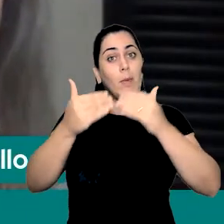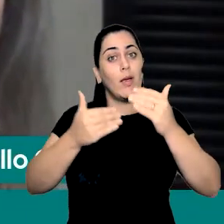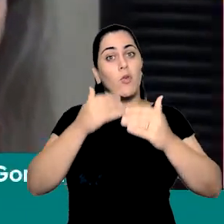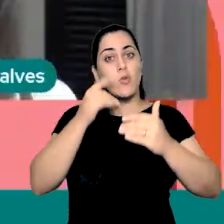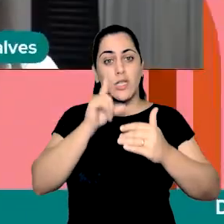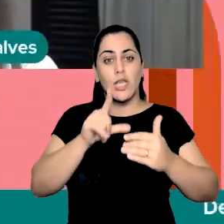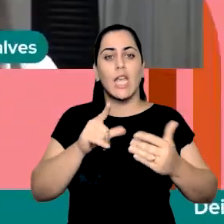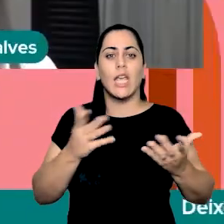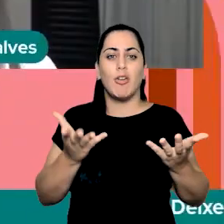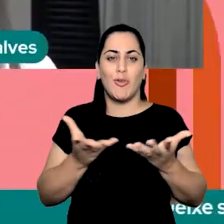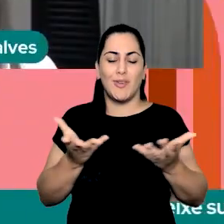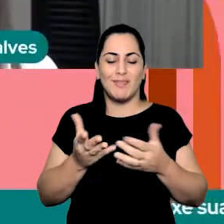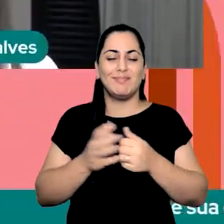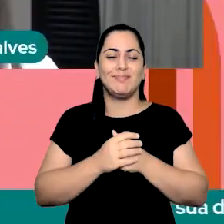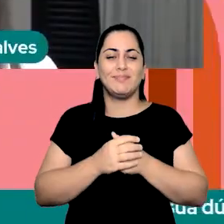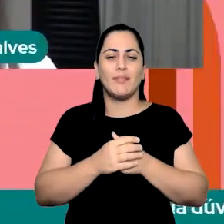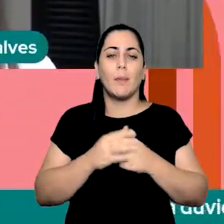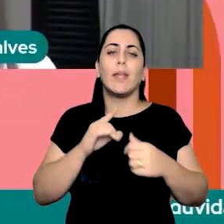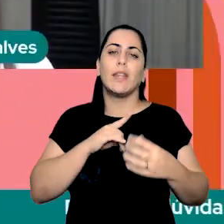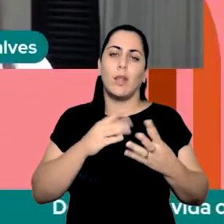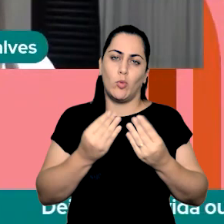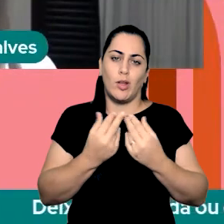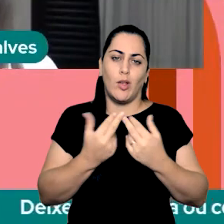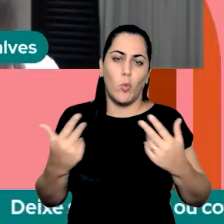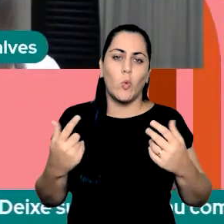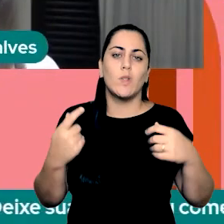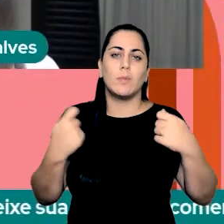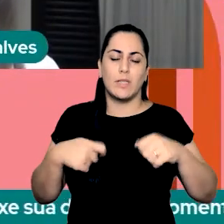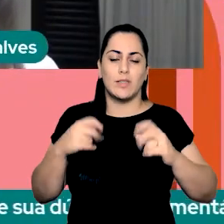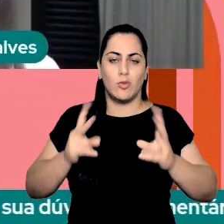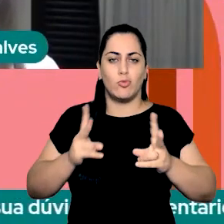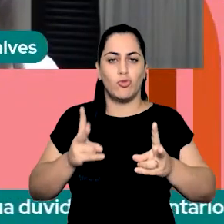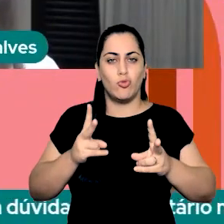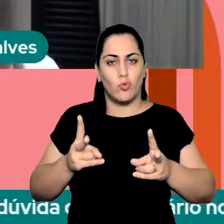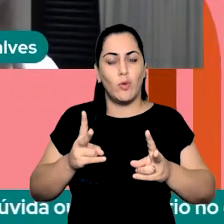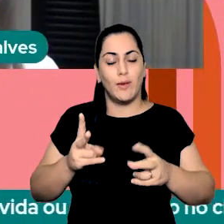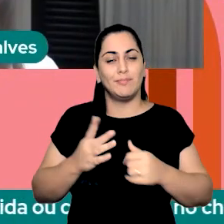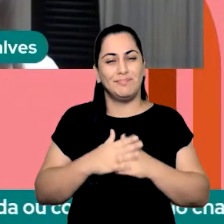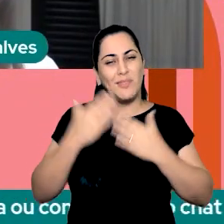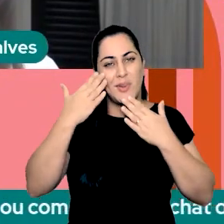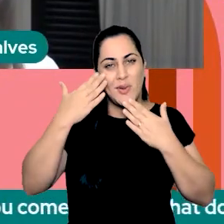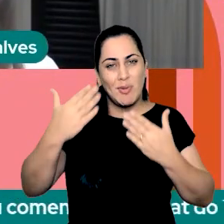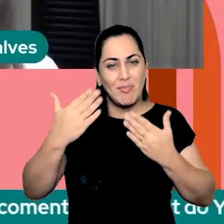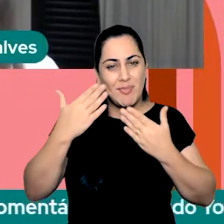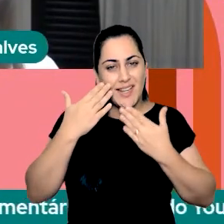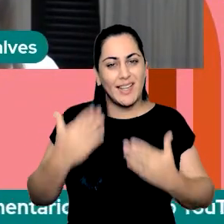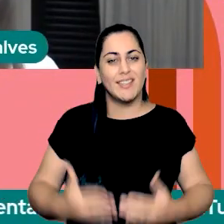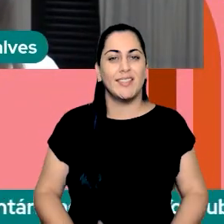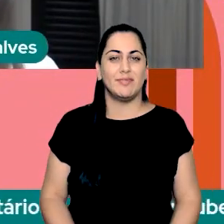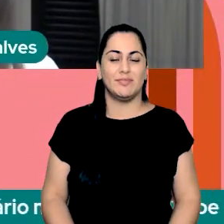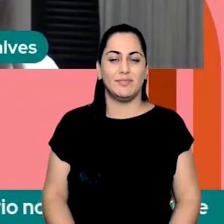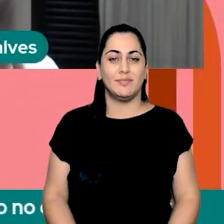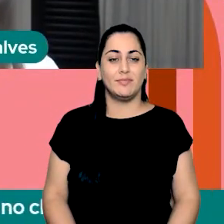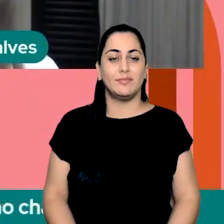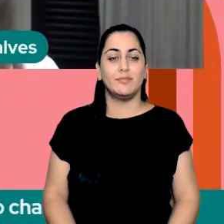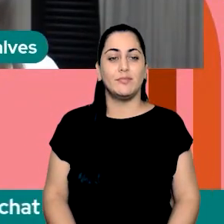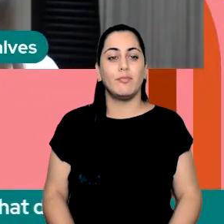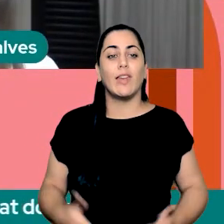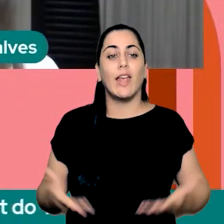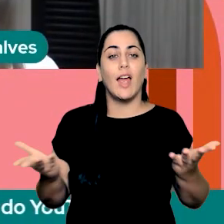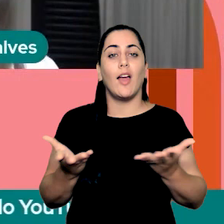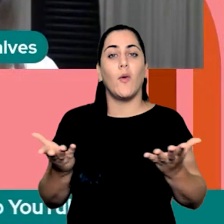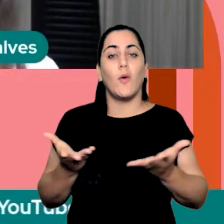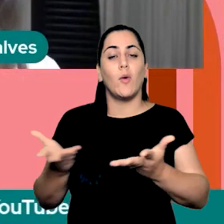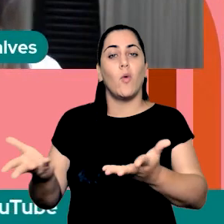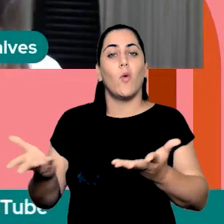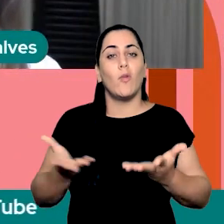vivenciar isso agora, mas tem muita coisa ainda para continuar a acontecer. Muito obrigada por enquanto. Eu gostaria de